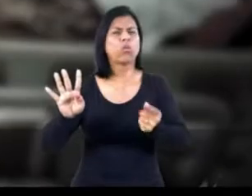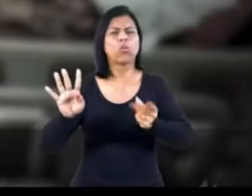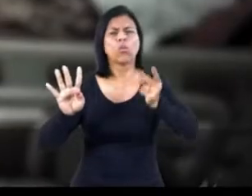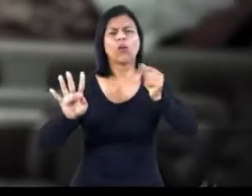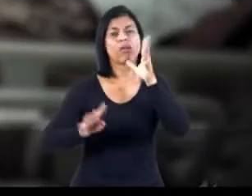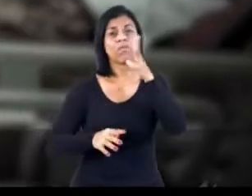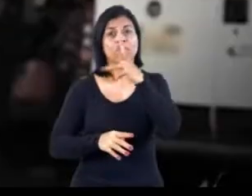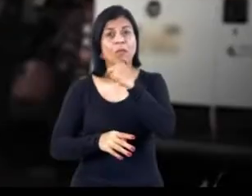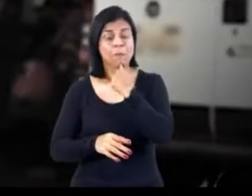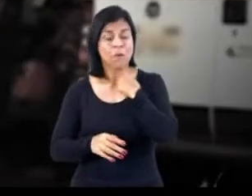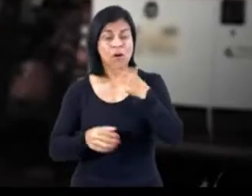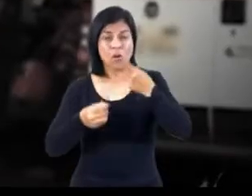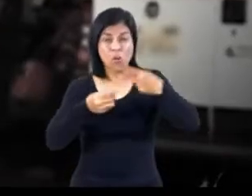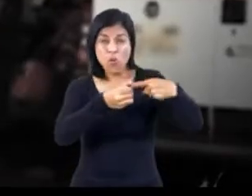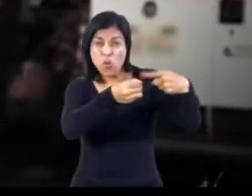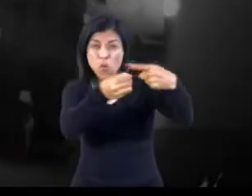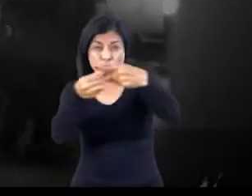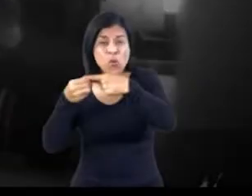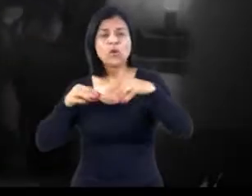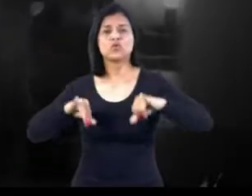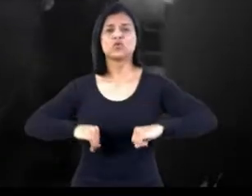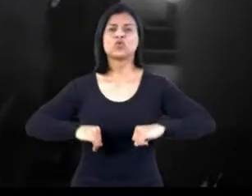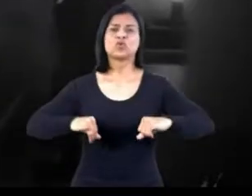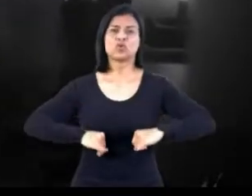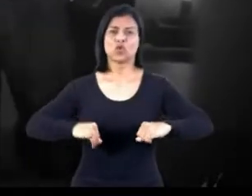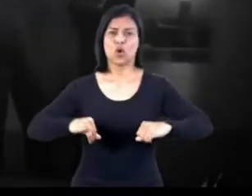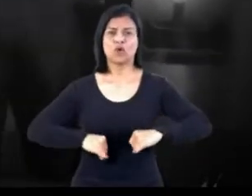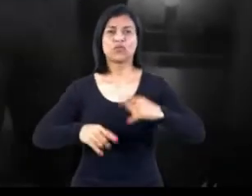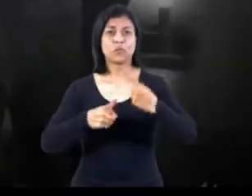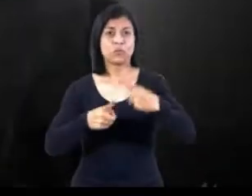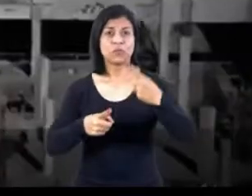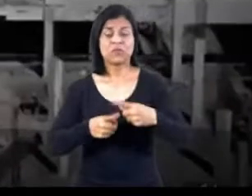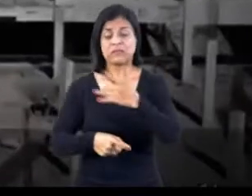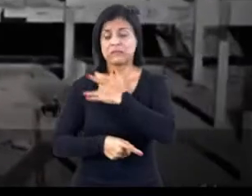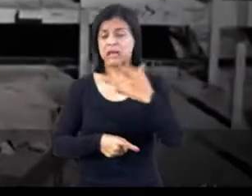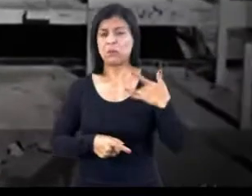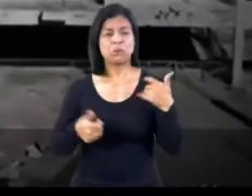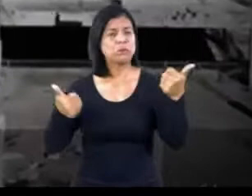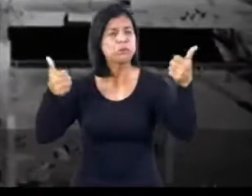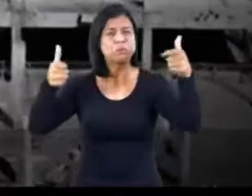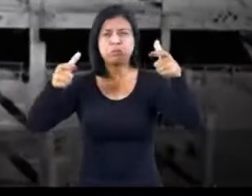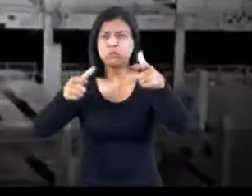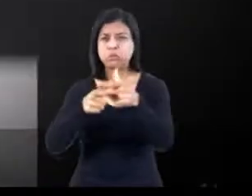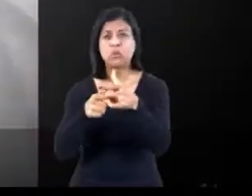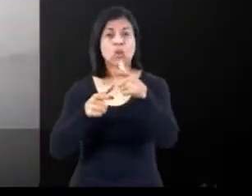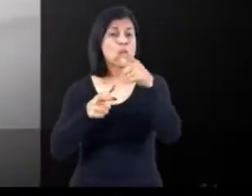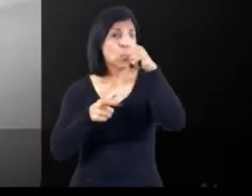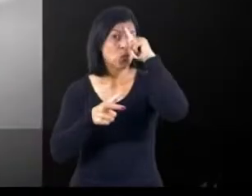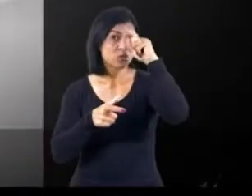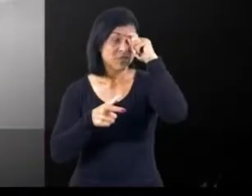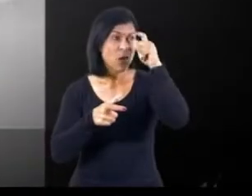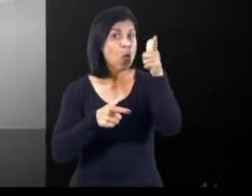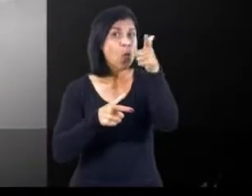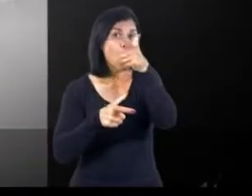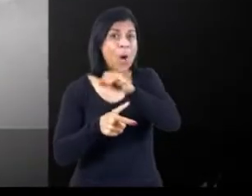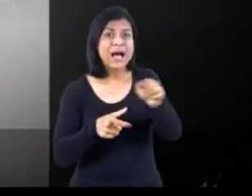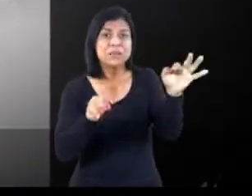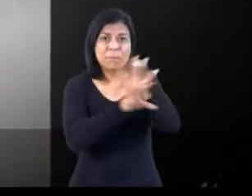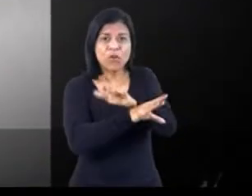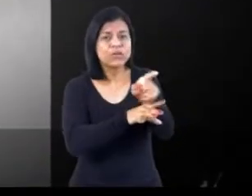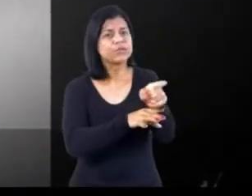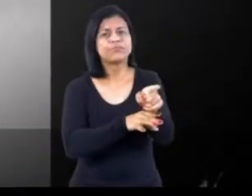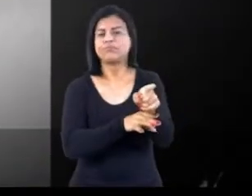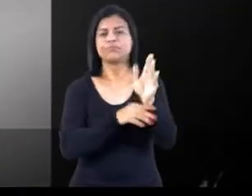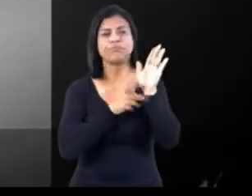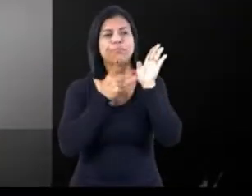O interior do estado sofre com a precariedade do serviço de saúde oferecido. E hospitais que poderiam estar prontos serviram apenas